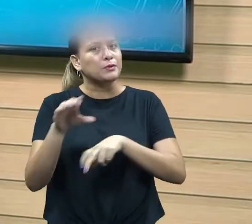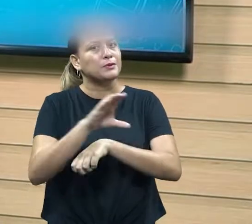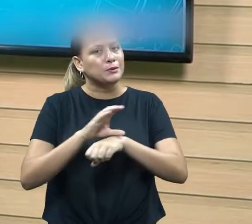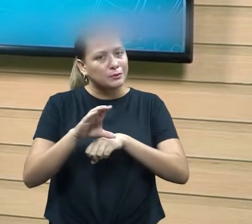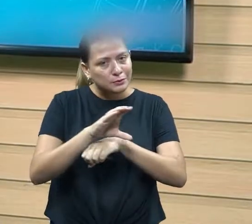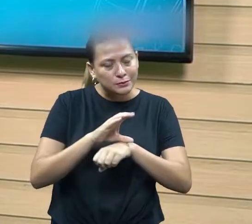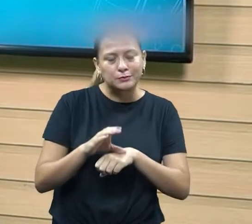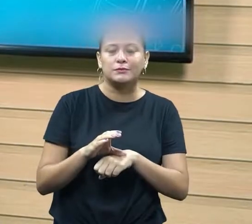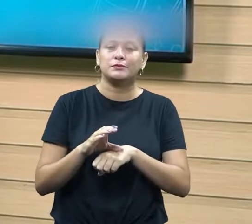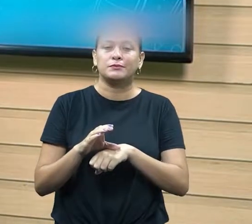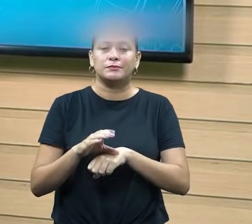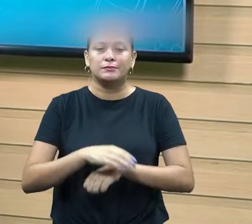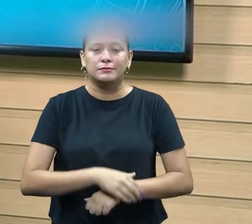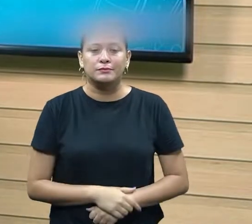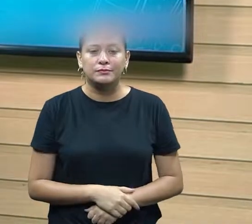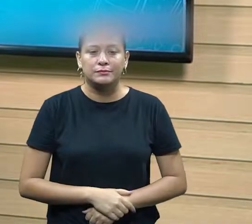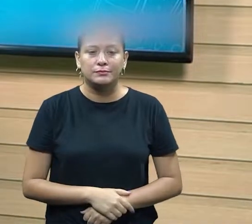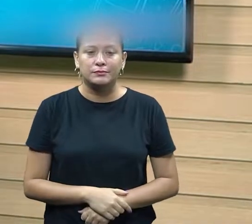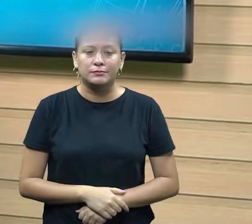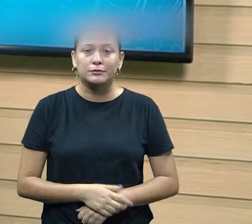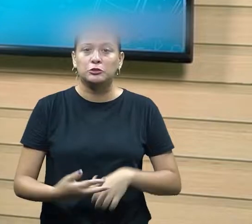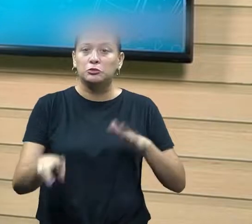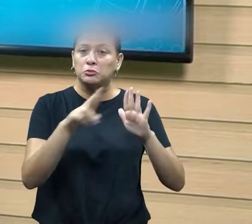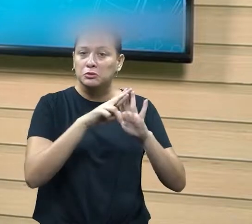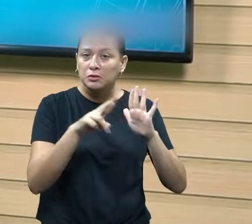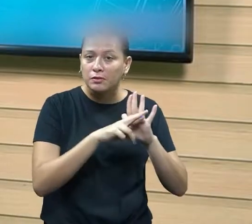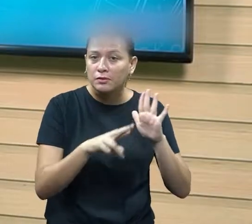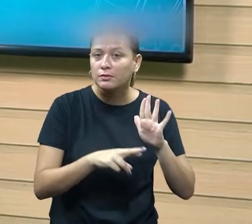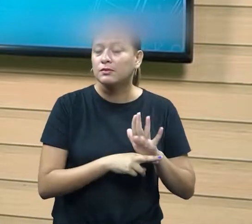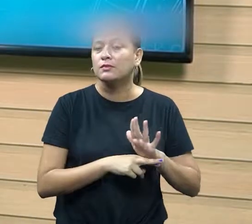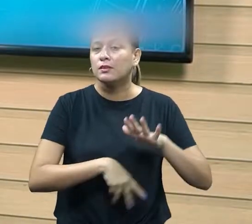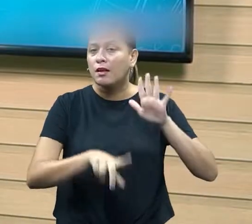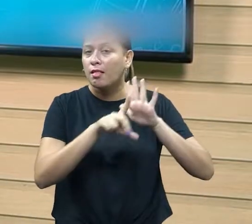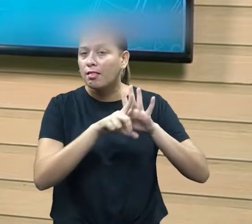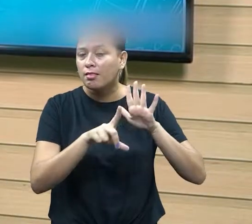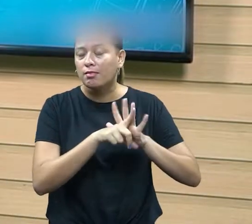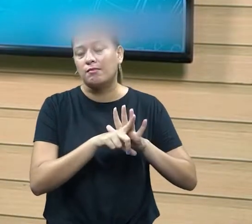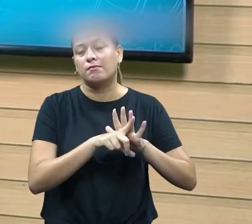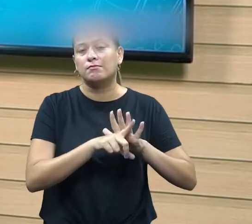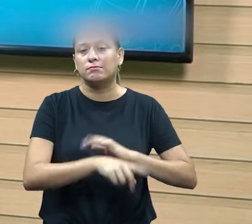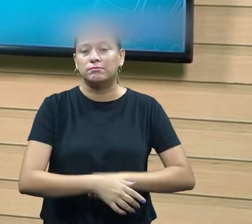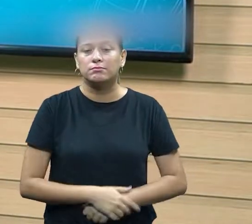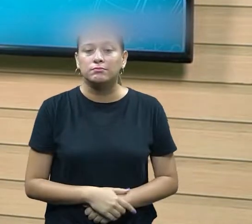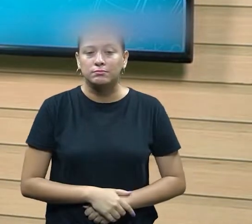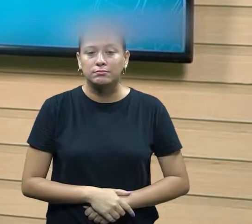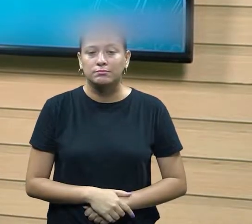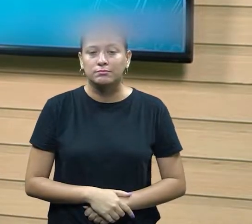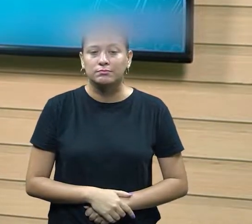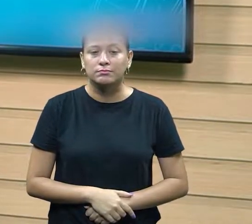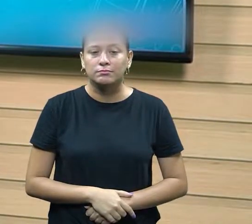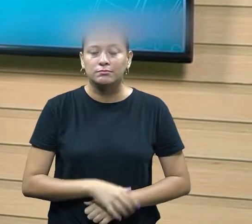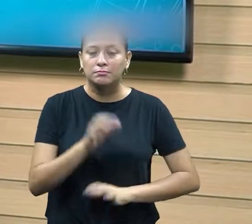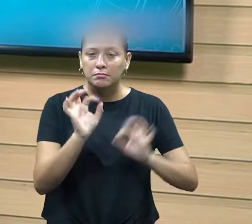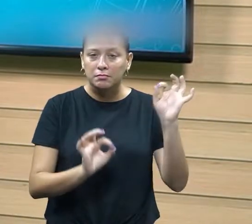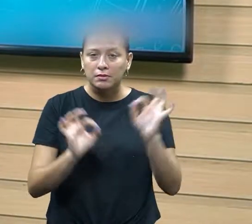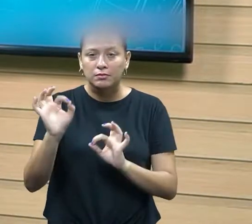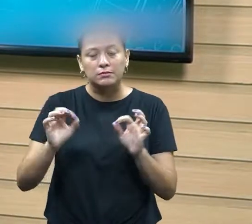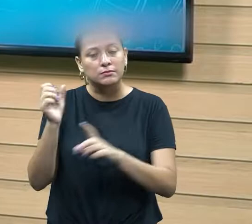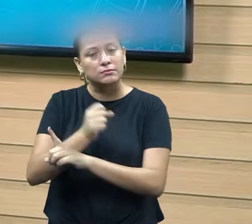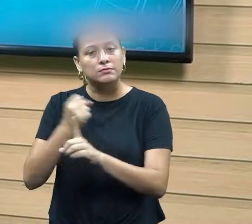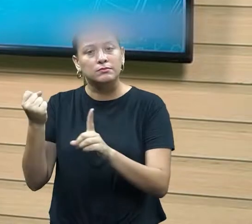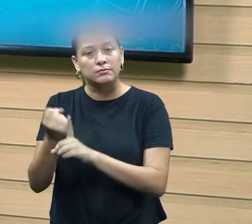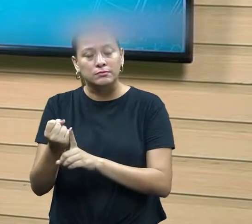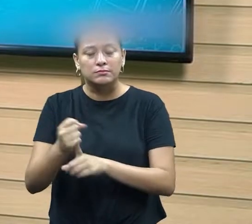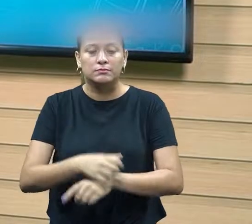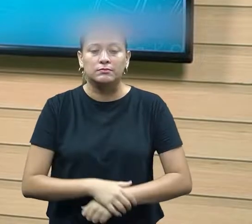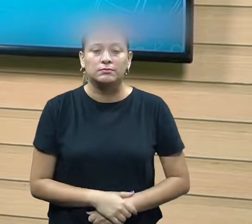que estão nas normas que vem vamos dizer que vem reger a nossa sociedade então está aí a gente